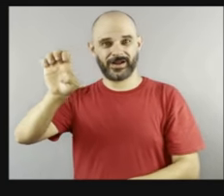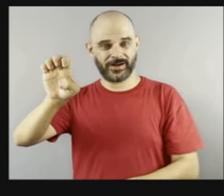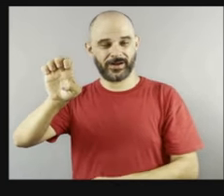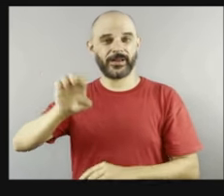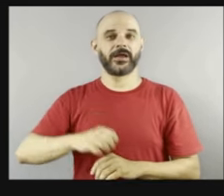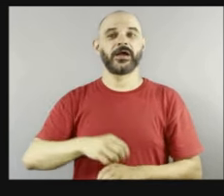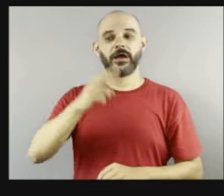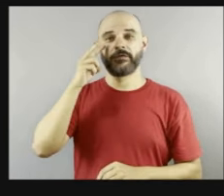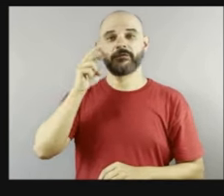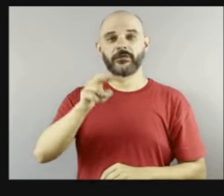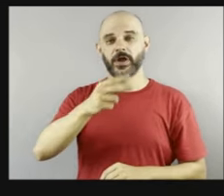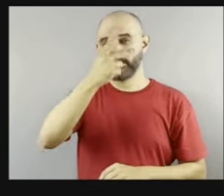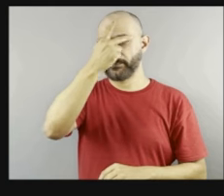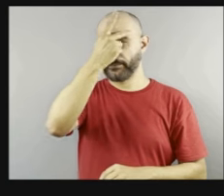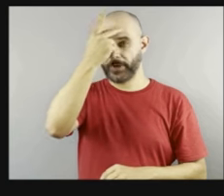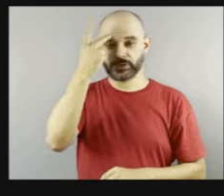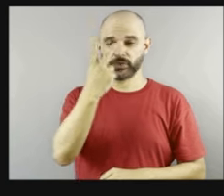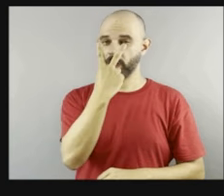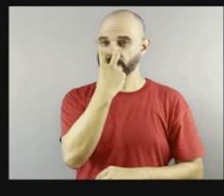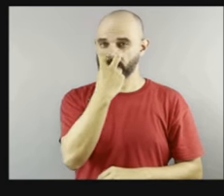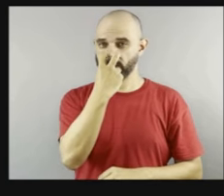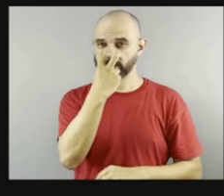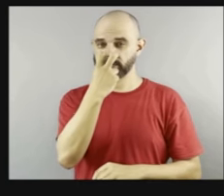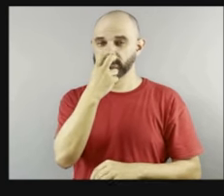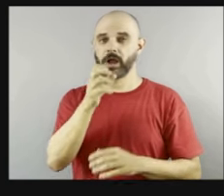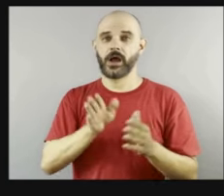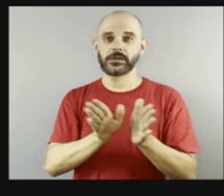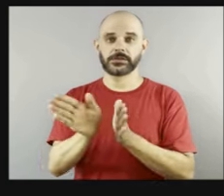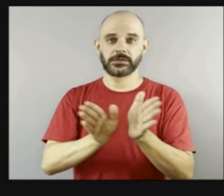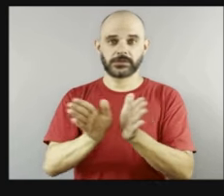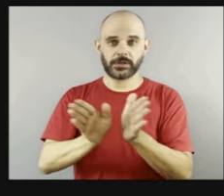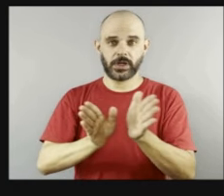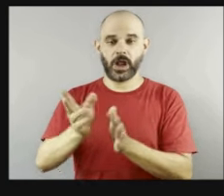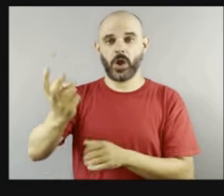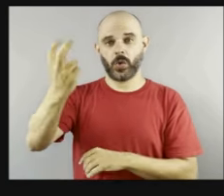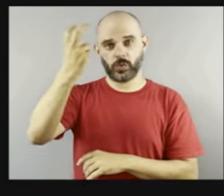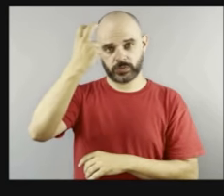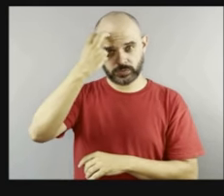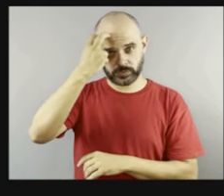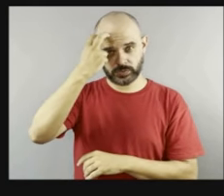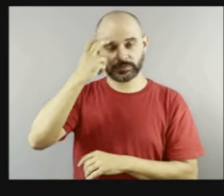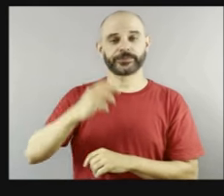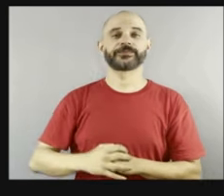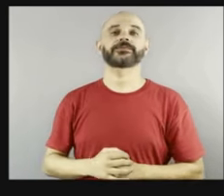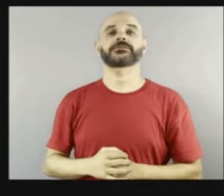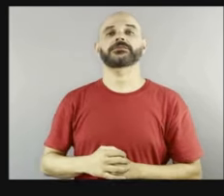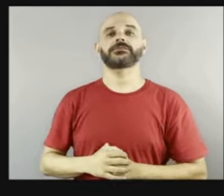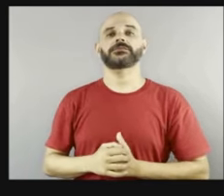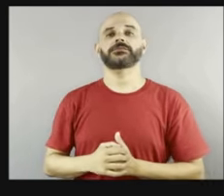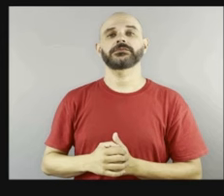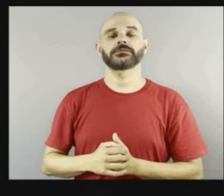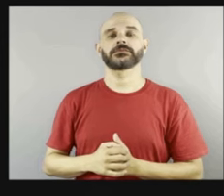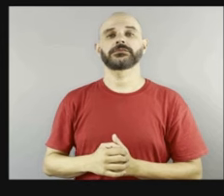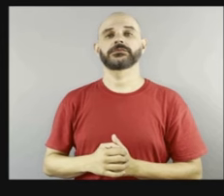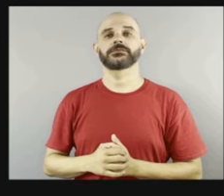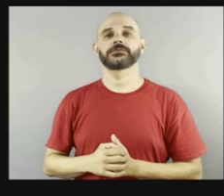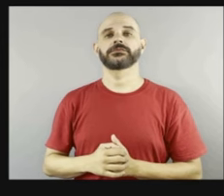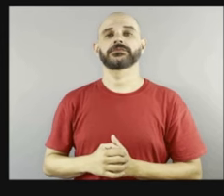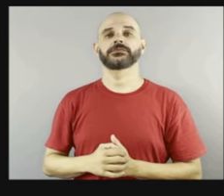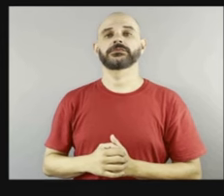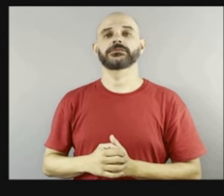podendo ter acesso também à cultura, né, que é uma forma, mais uma forma de a gente realmente